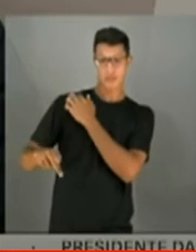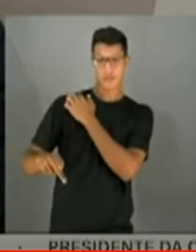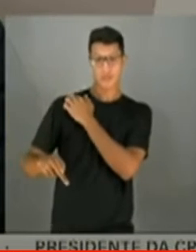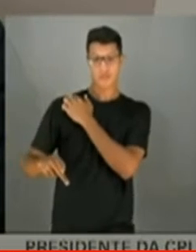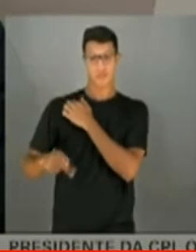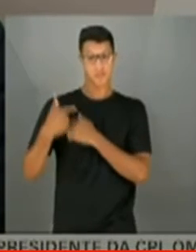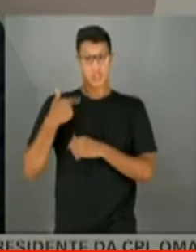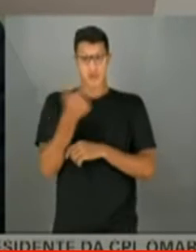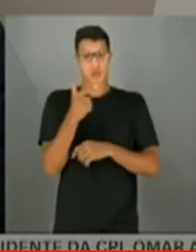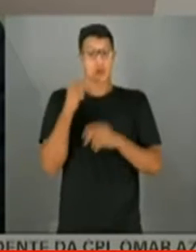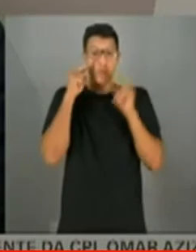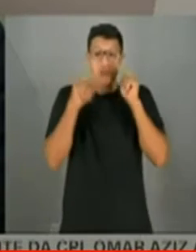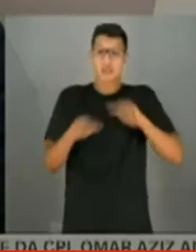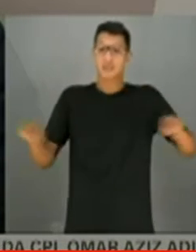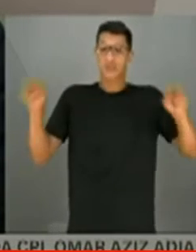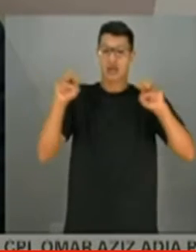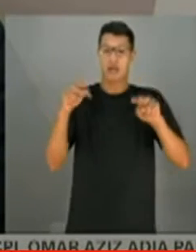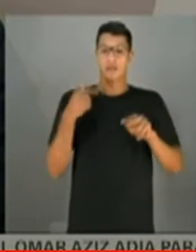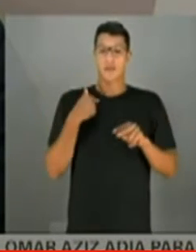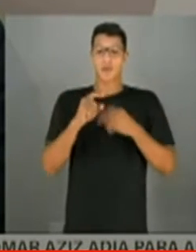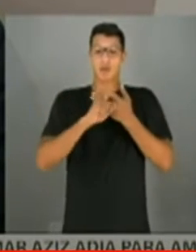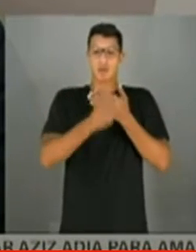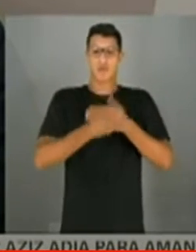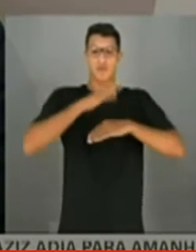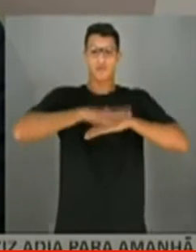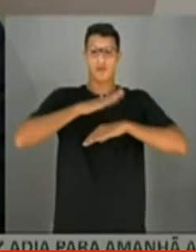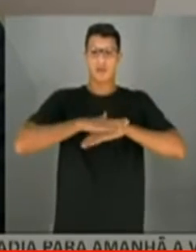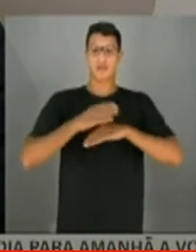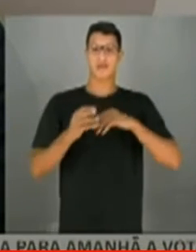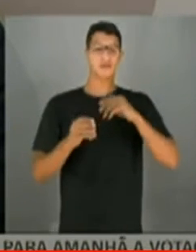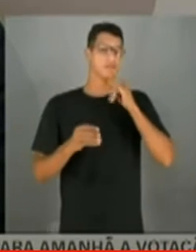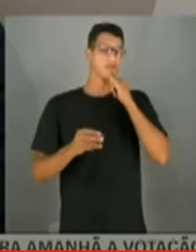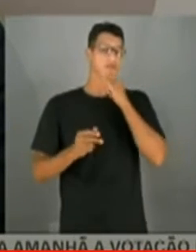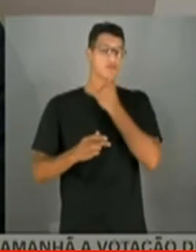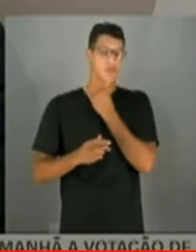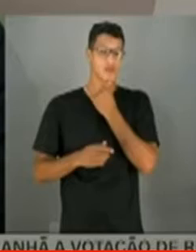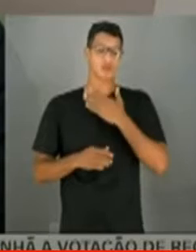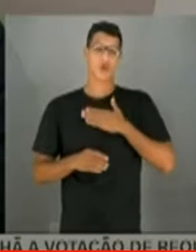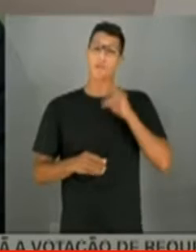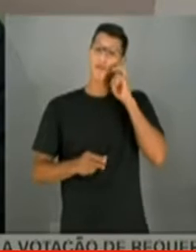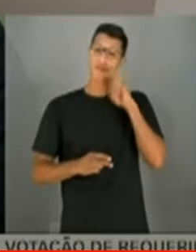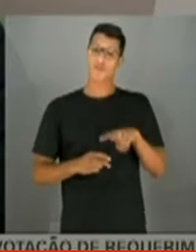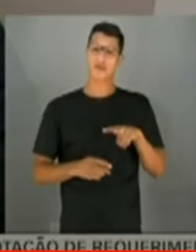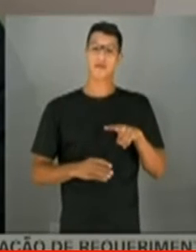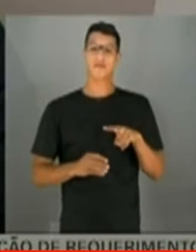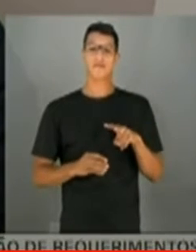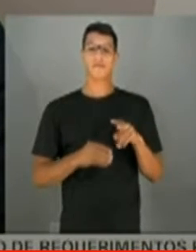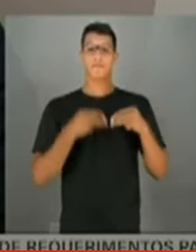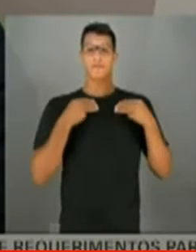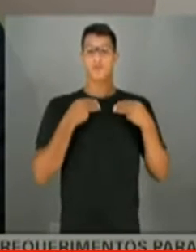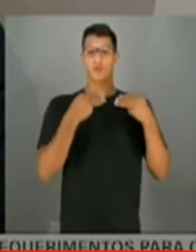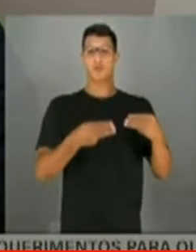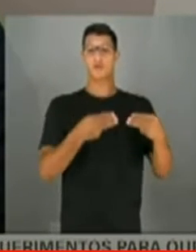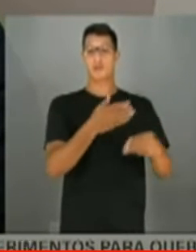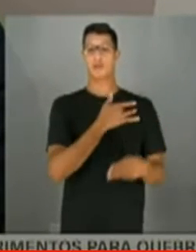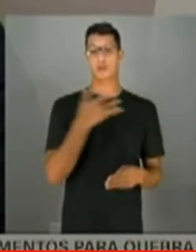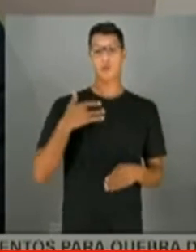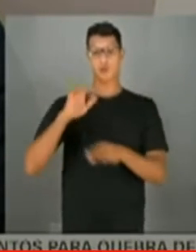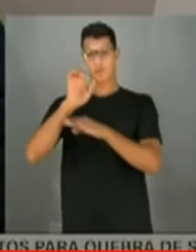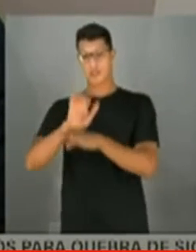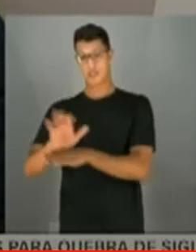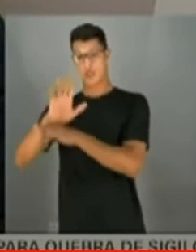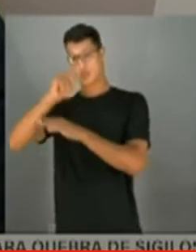eu não tenho como enxergar. Então, a execução financeira, infelizmente, ao meu ver, do Ministério da Saúde para estados e